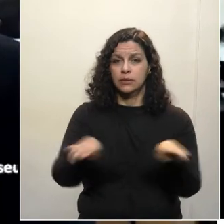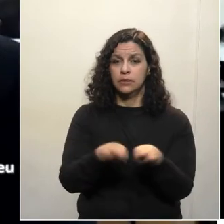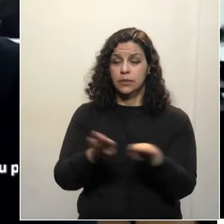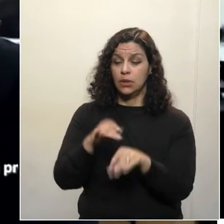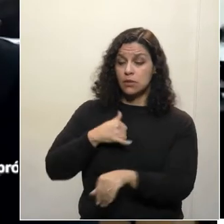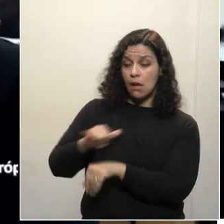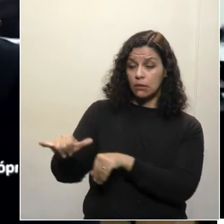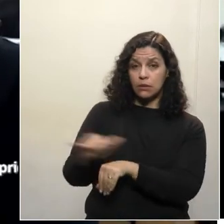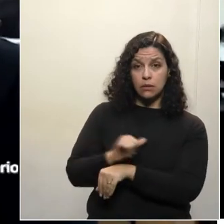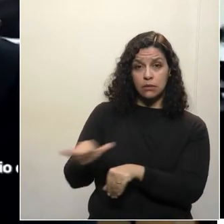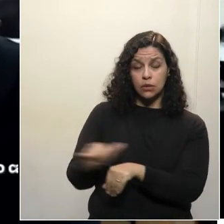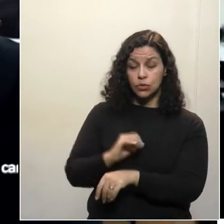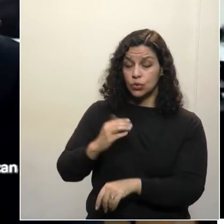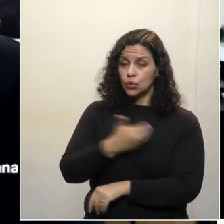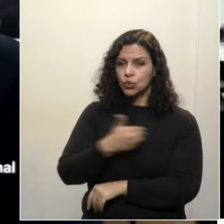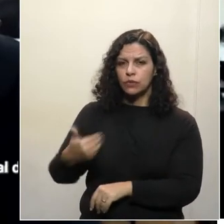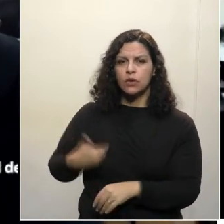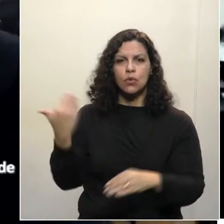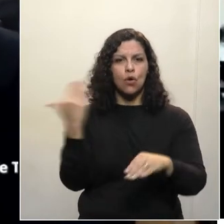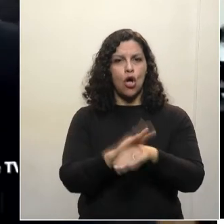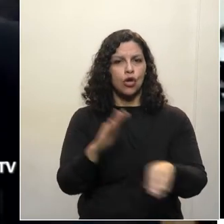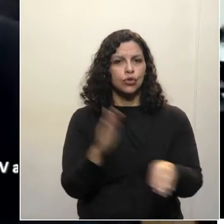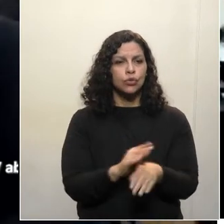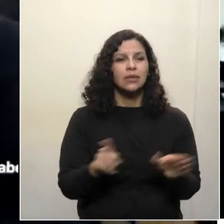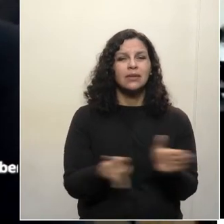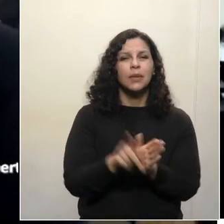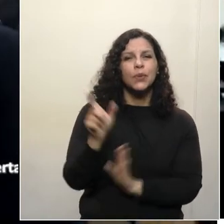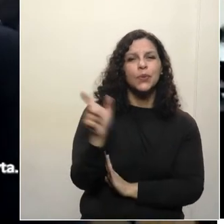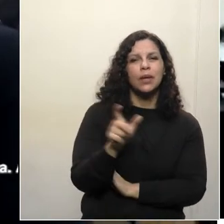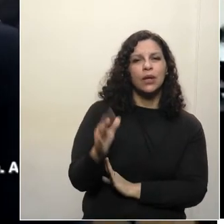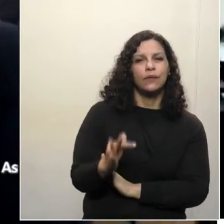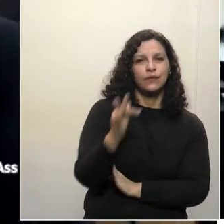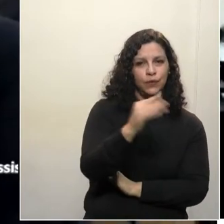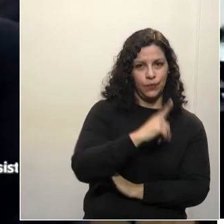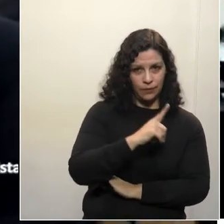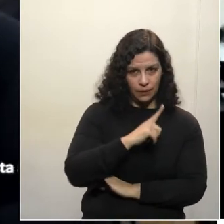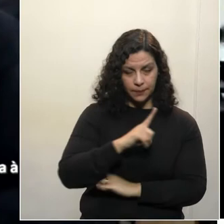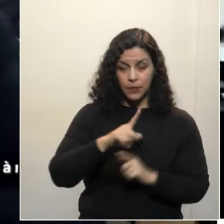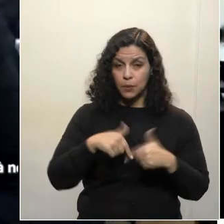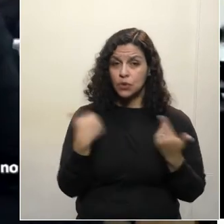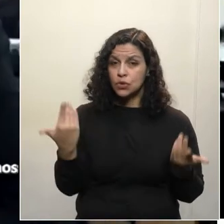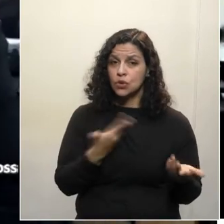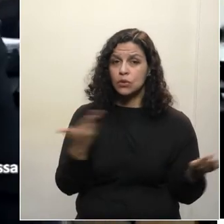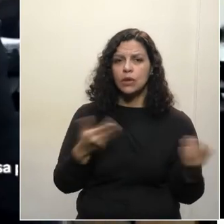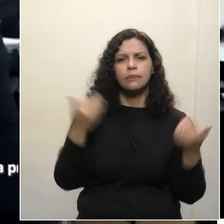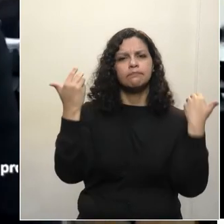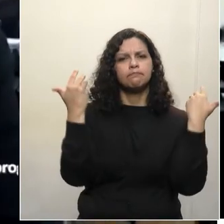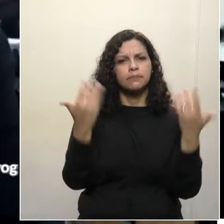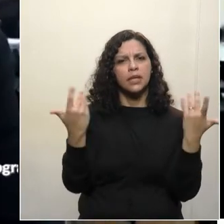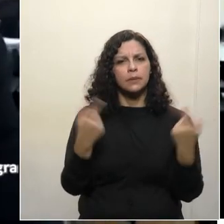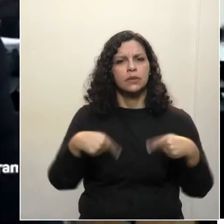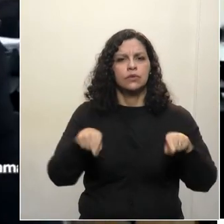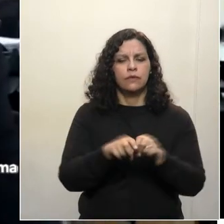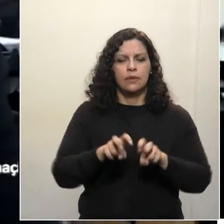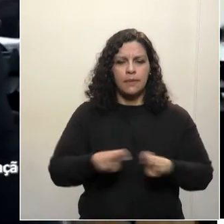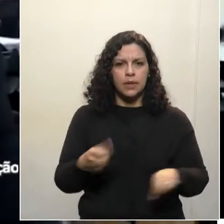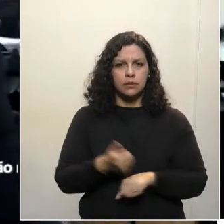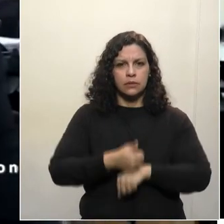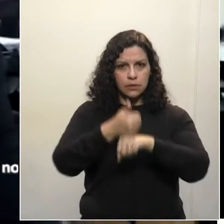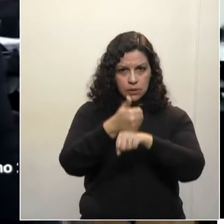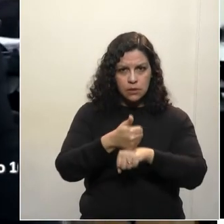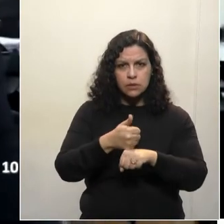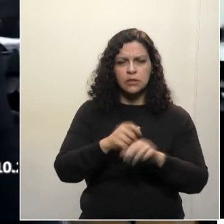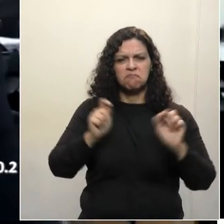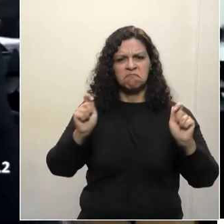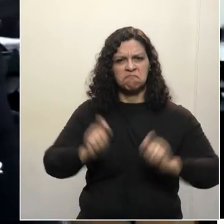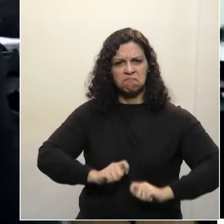governo fortalece aquele programa para ter o futuro. E, ao finalizar, gostaria de parabenizar mais uma vez a mesa, a